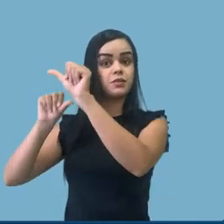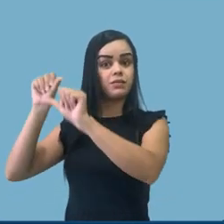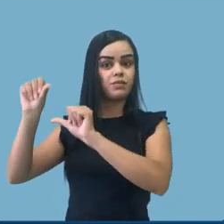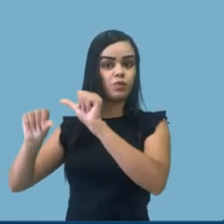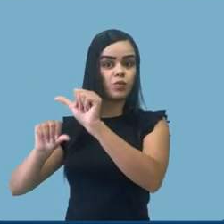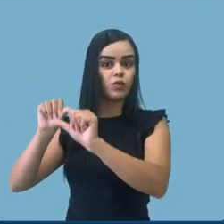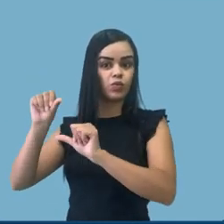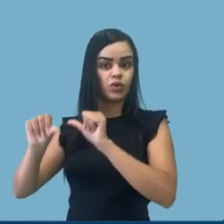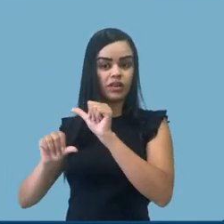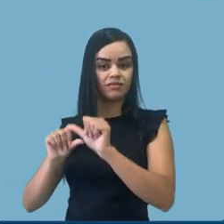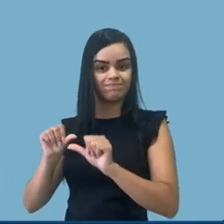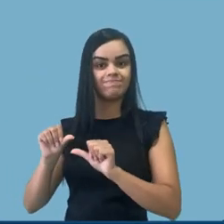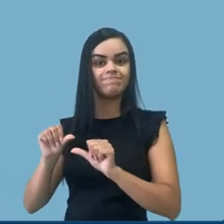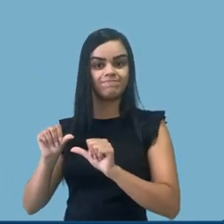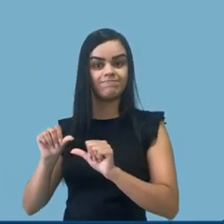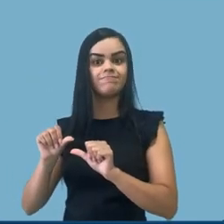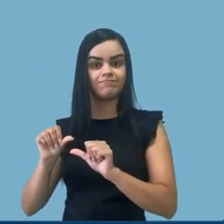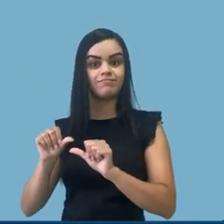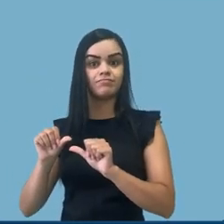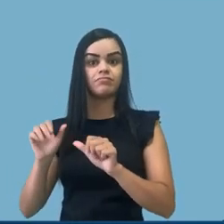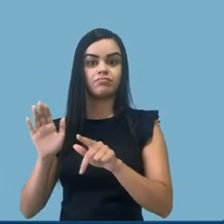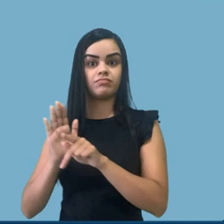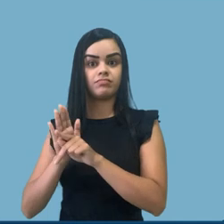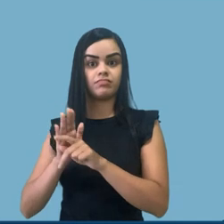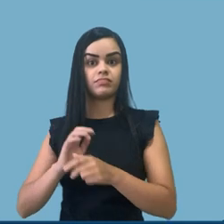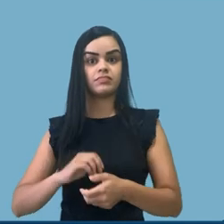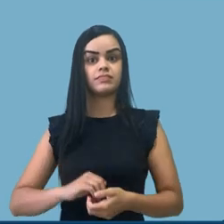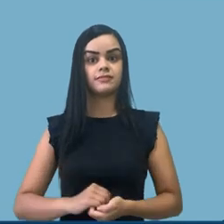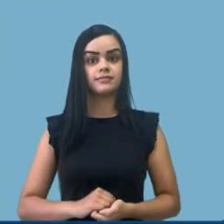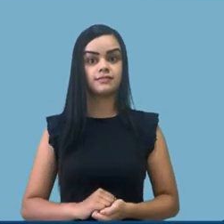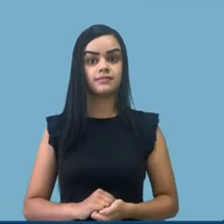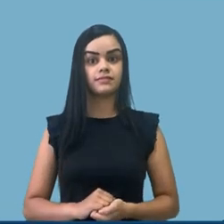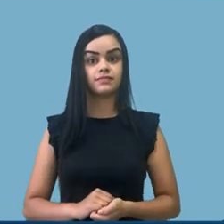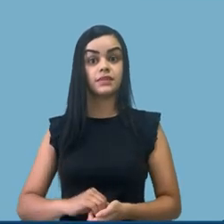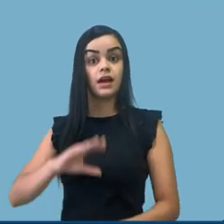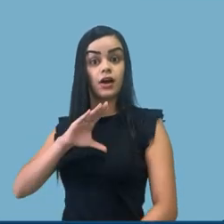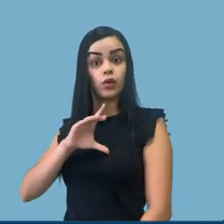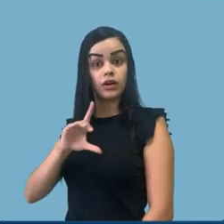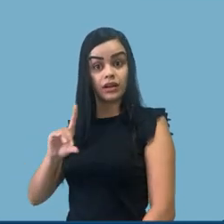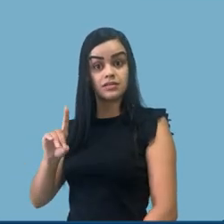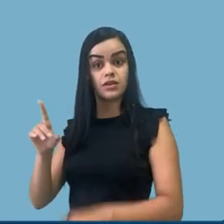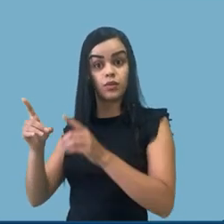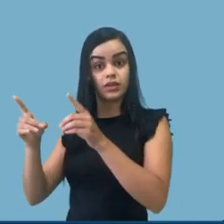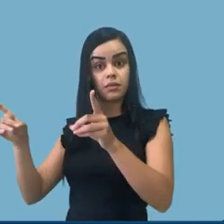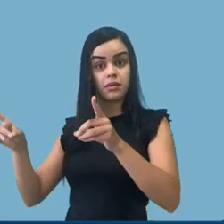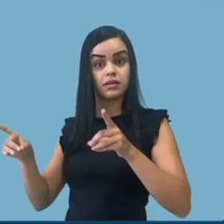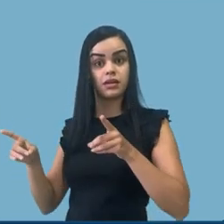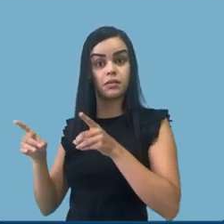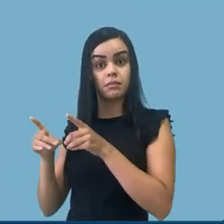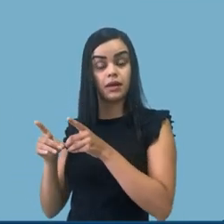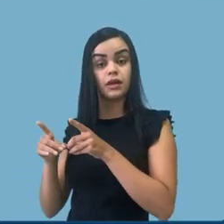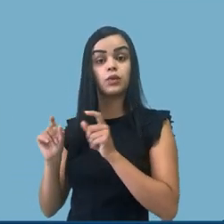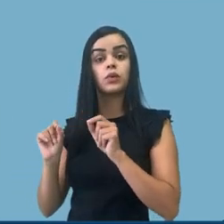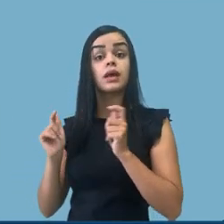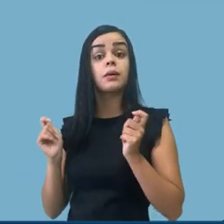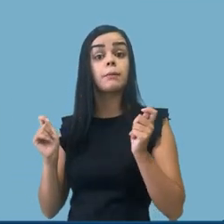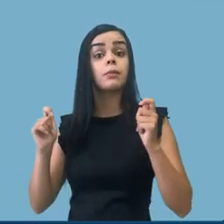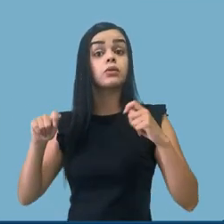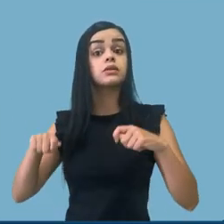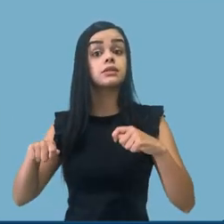alterar o docente responsável por turma remanescente. Coordenações e Departamentos, possibilidade de.